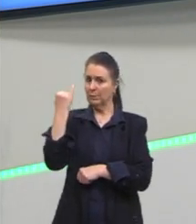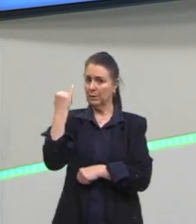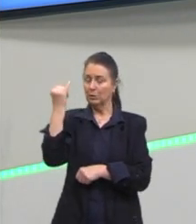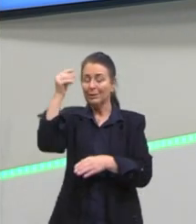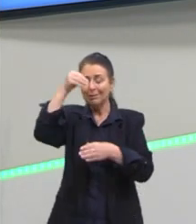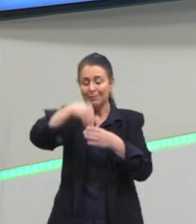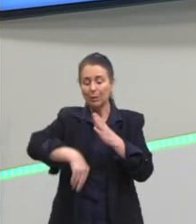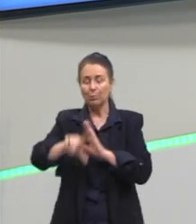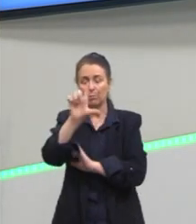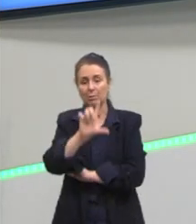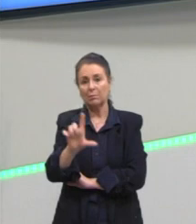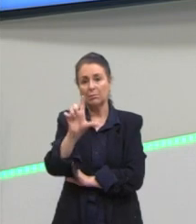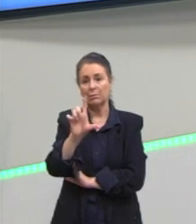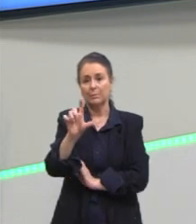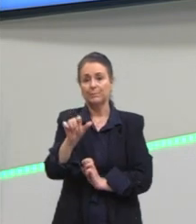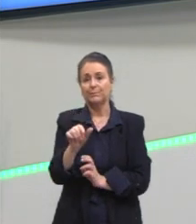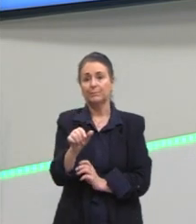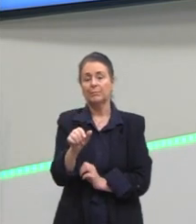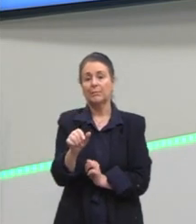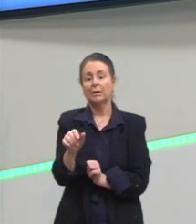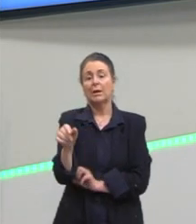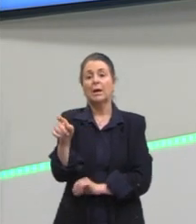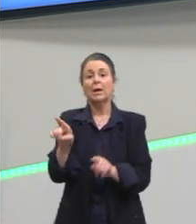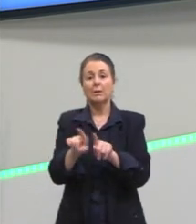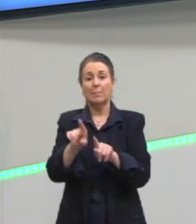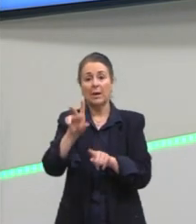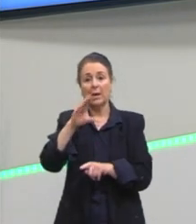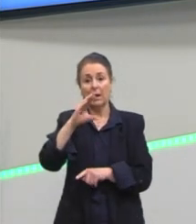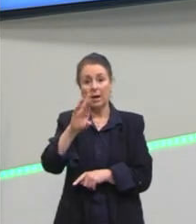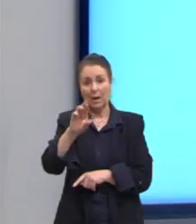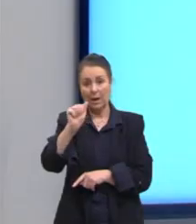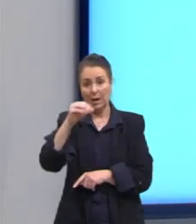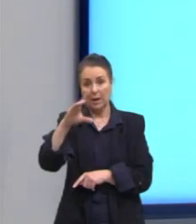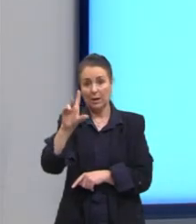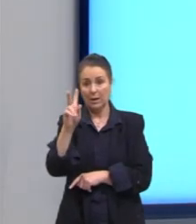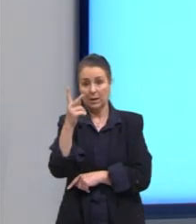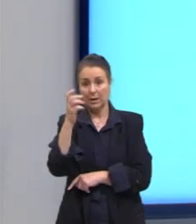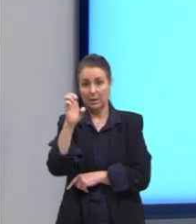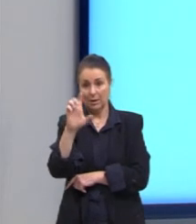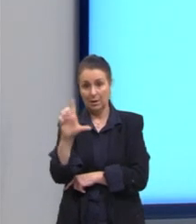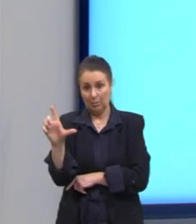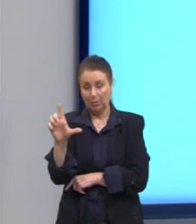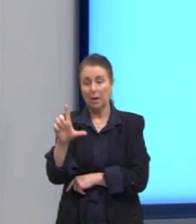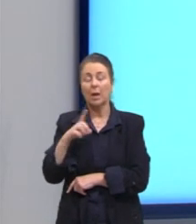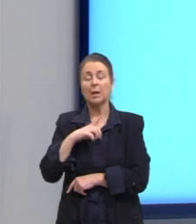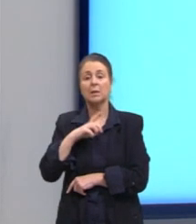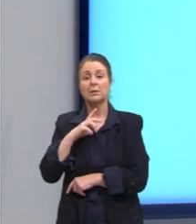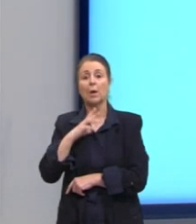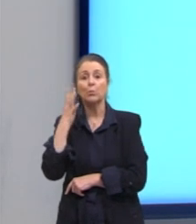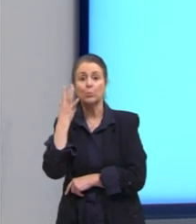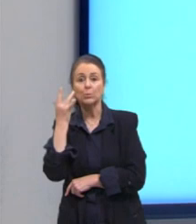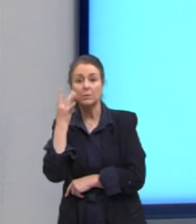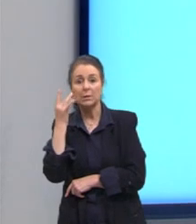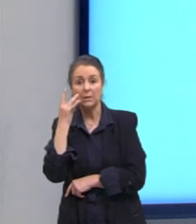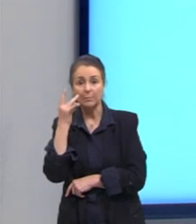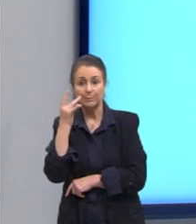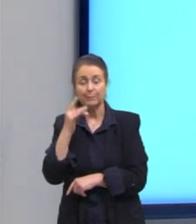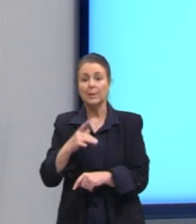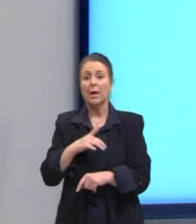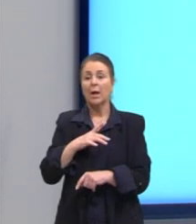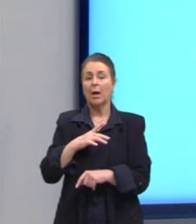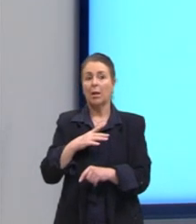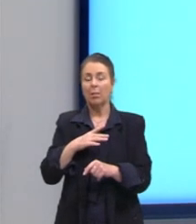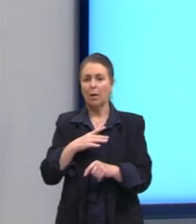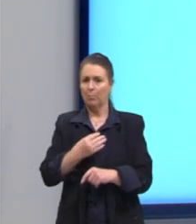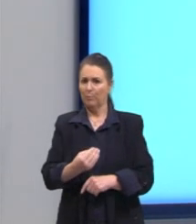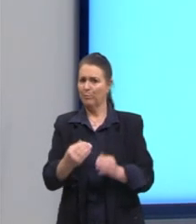da literatura. A nossa querida Raquel de Queiroz, ela é de Fortaleza, né, lá do Ceará. Ela vive lá até os 5 anos